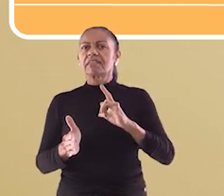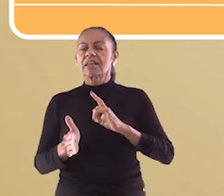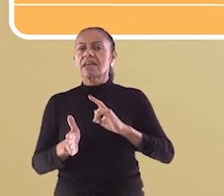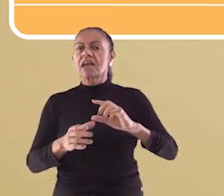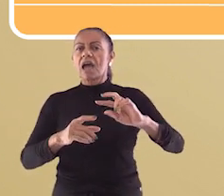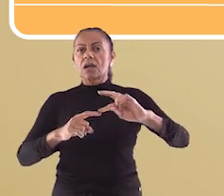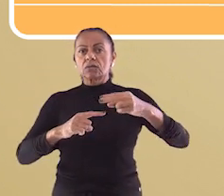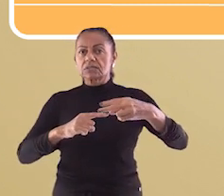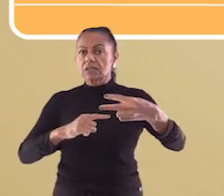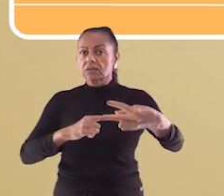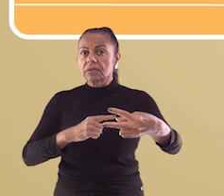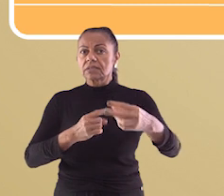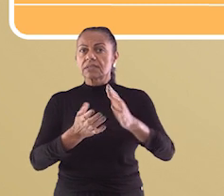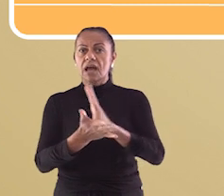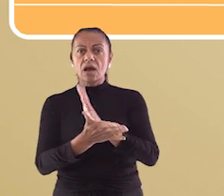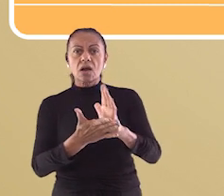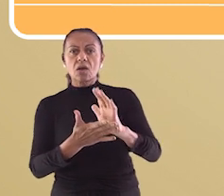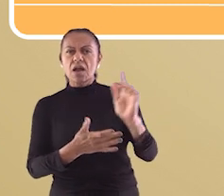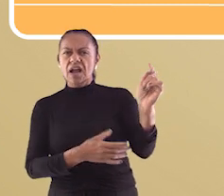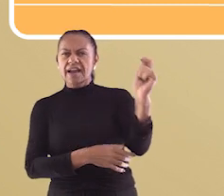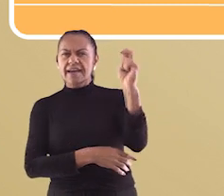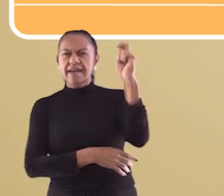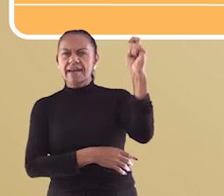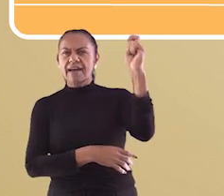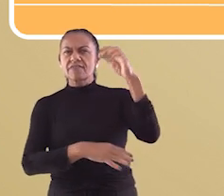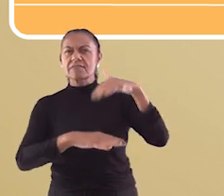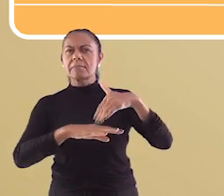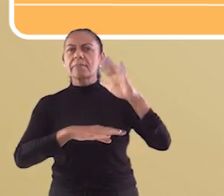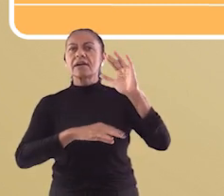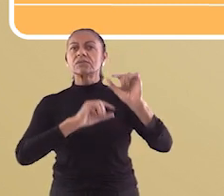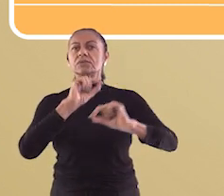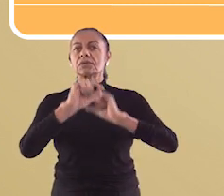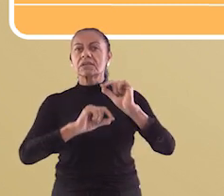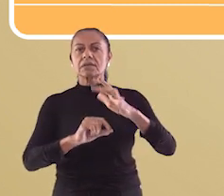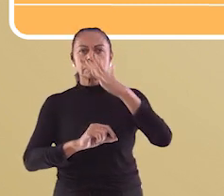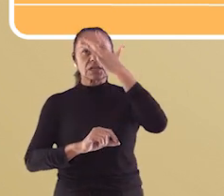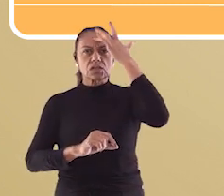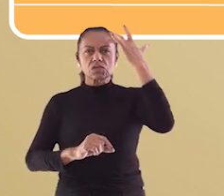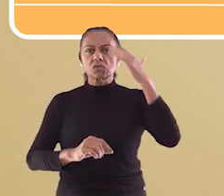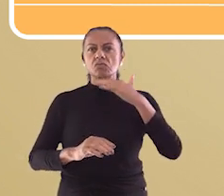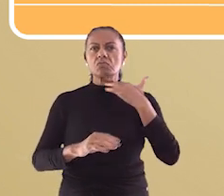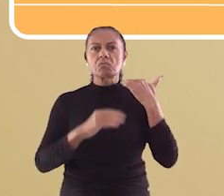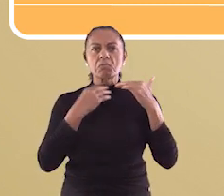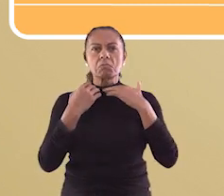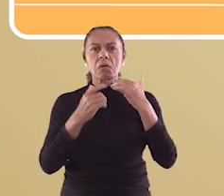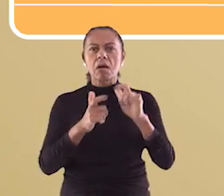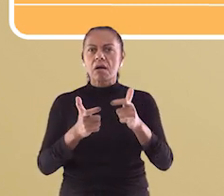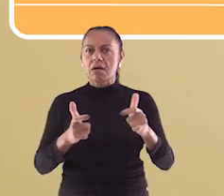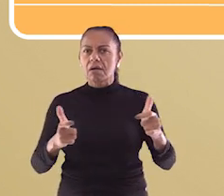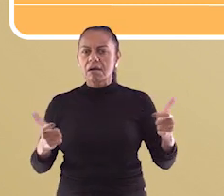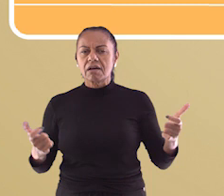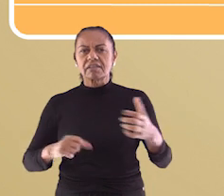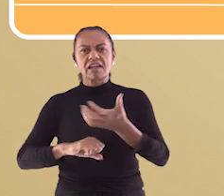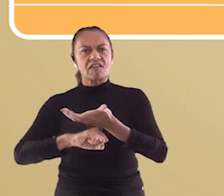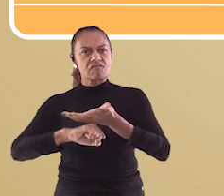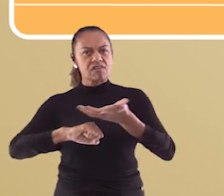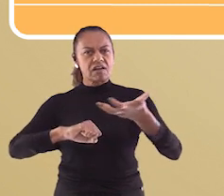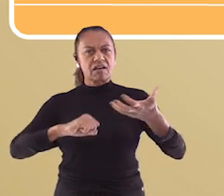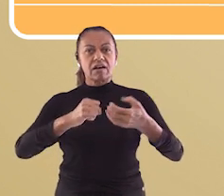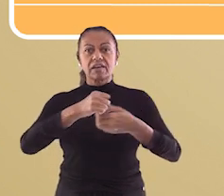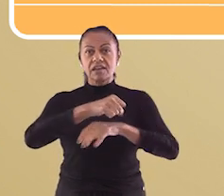causas, enumeramos algumas consequências, sendo a mais grave delas, vidas perdidas e a